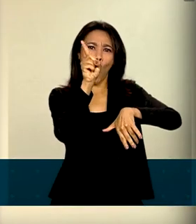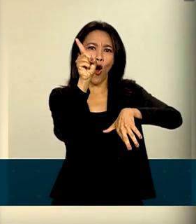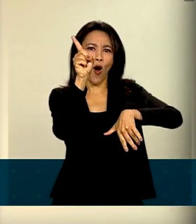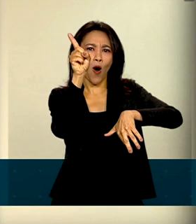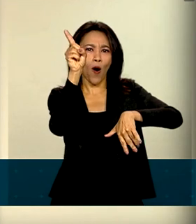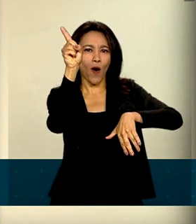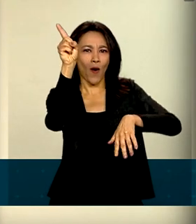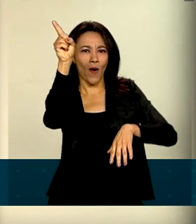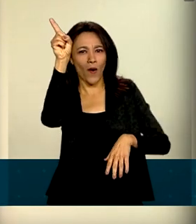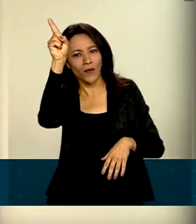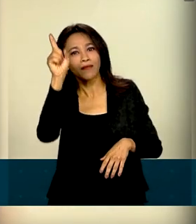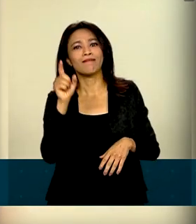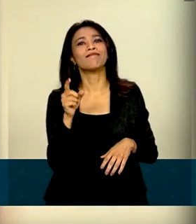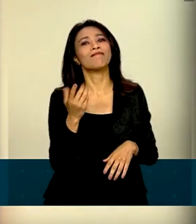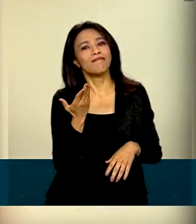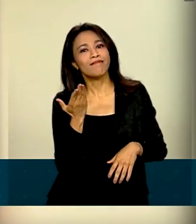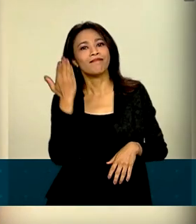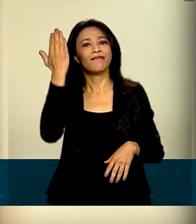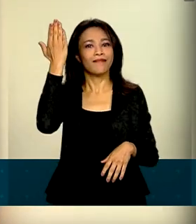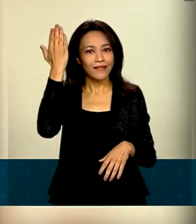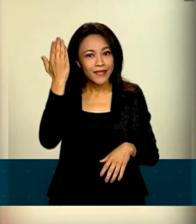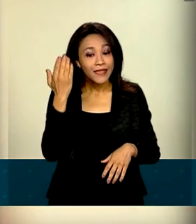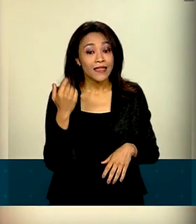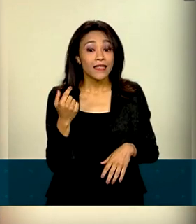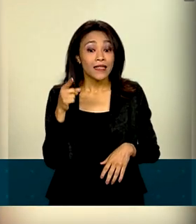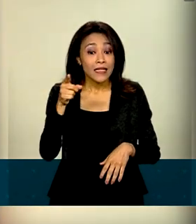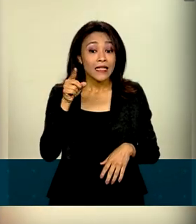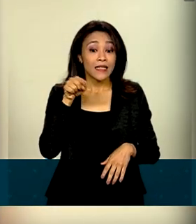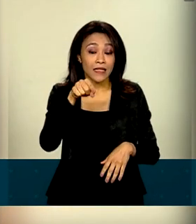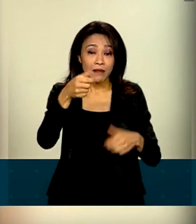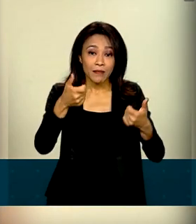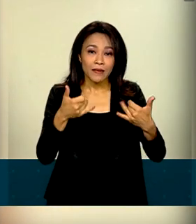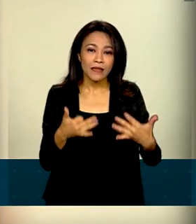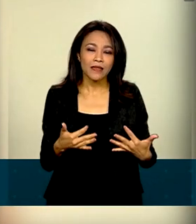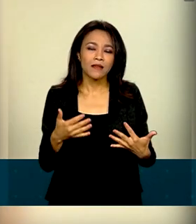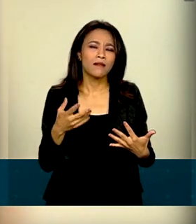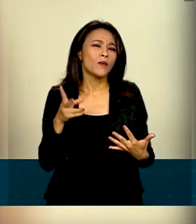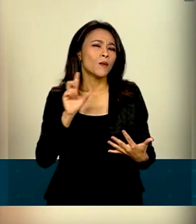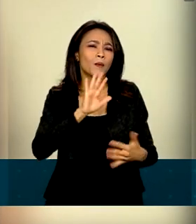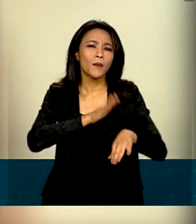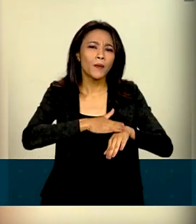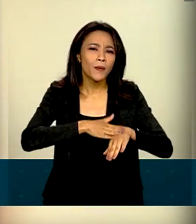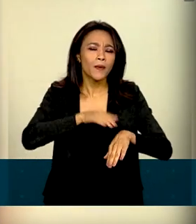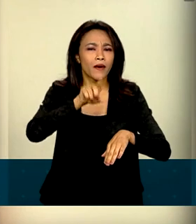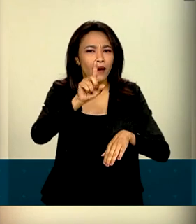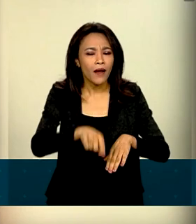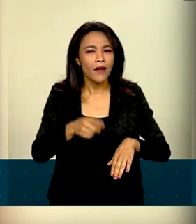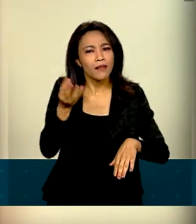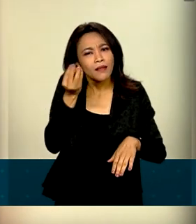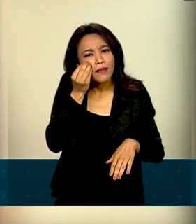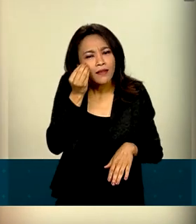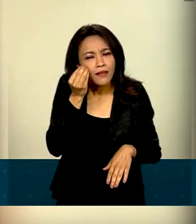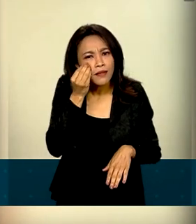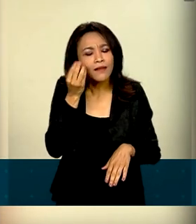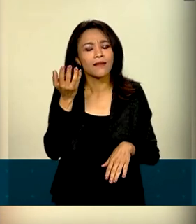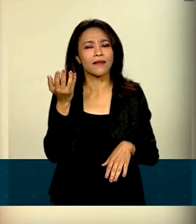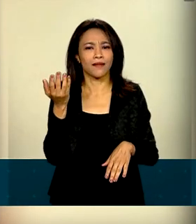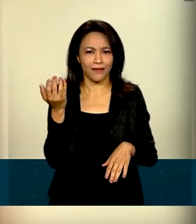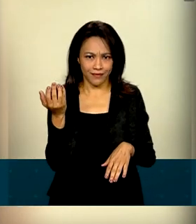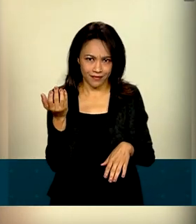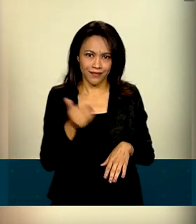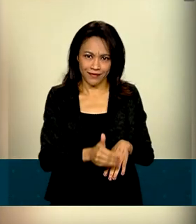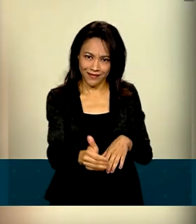só uma parábola no espaço, mas que lá no apogeu ele serve para fazer experimentos no que é chamado